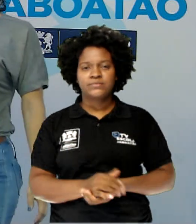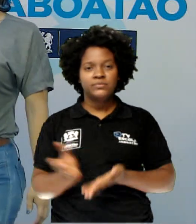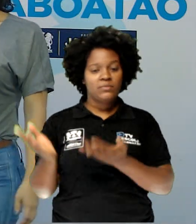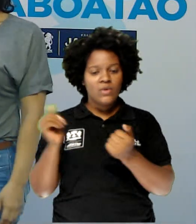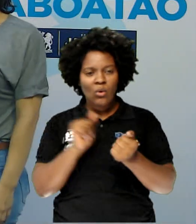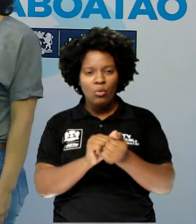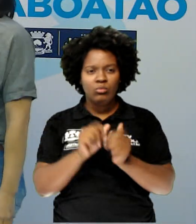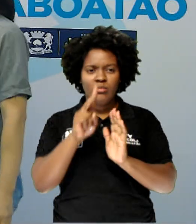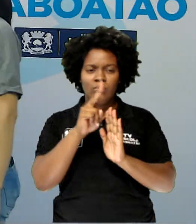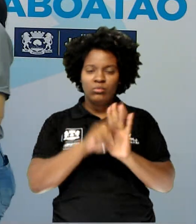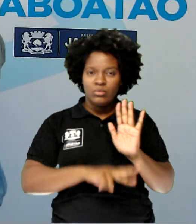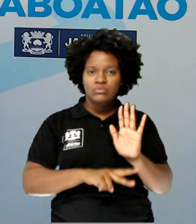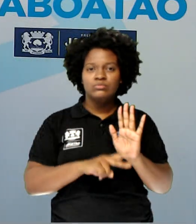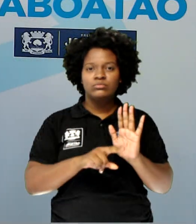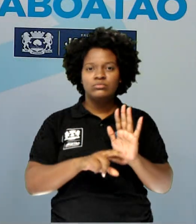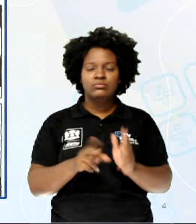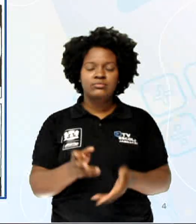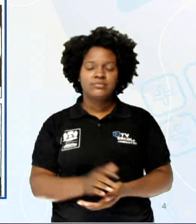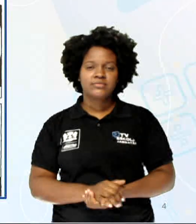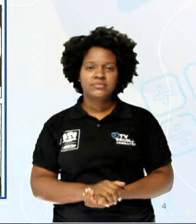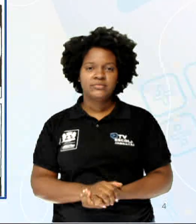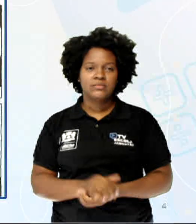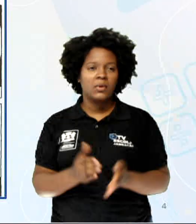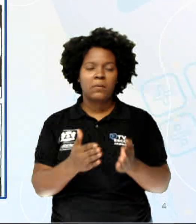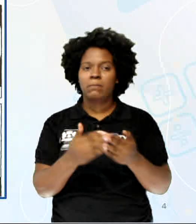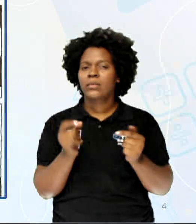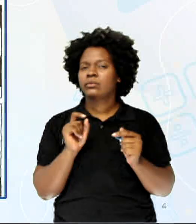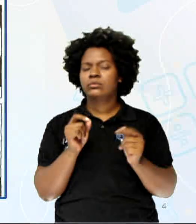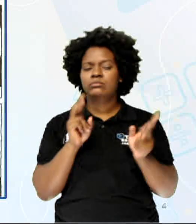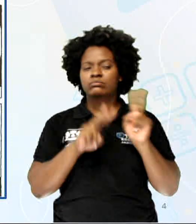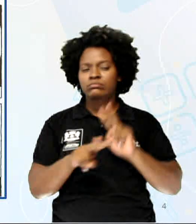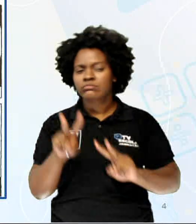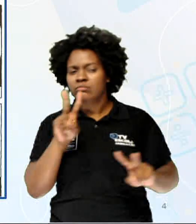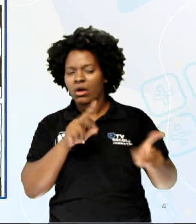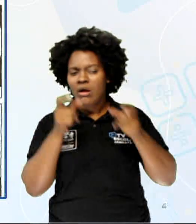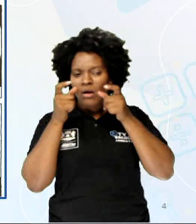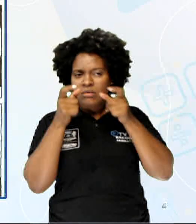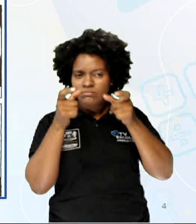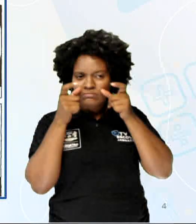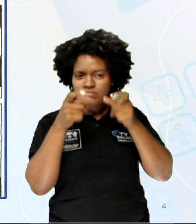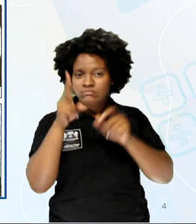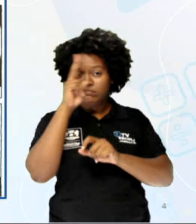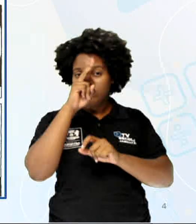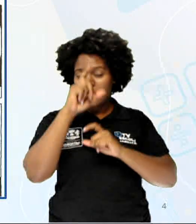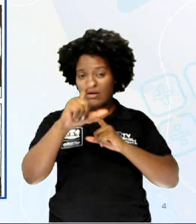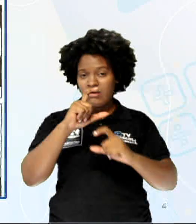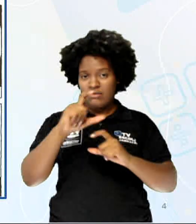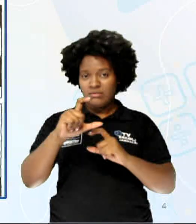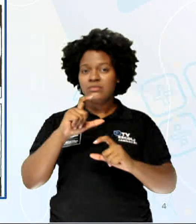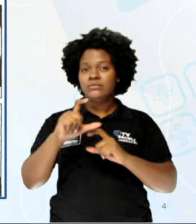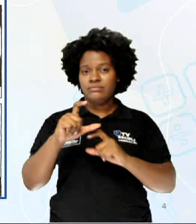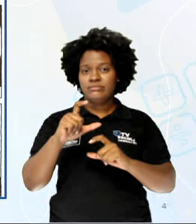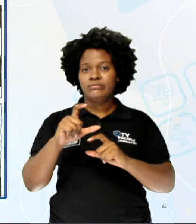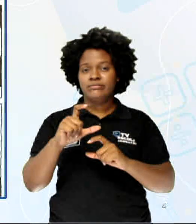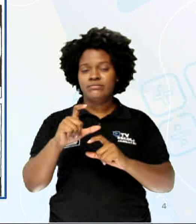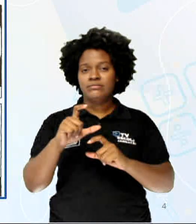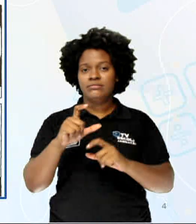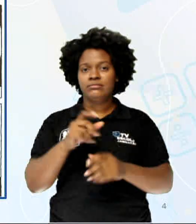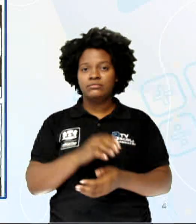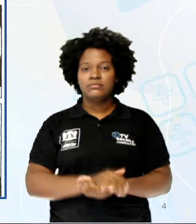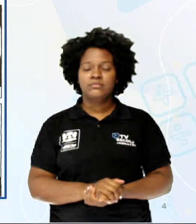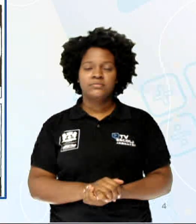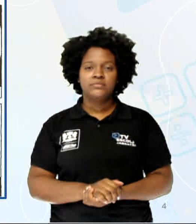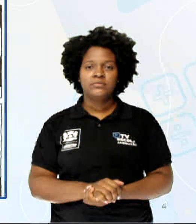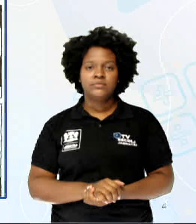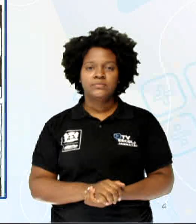nosso novo texto? Agora, eu peço que vocês vejam atentamente essa história em quadrinhos, que é chamada da HQ